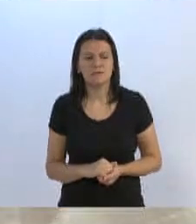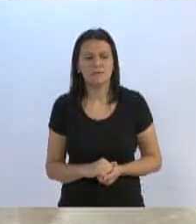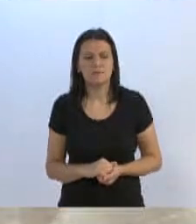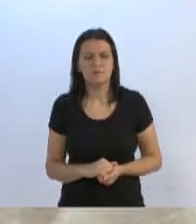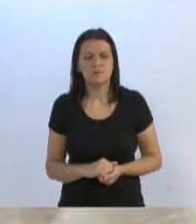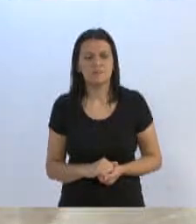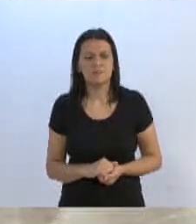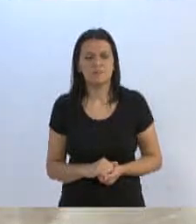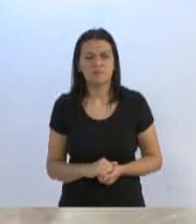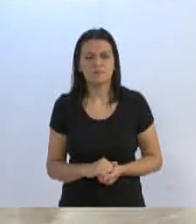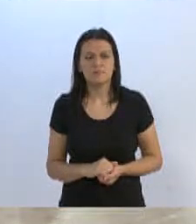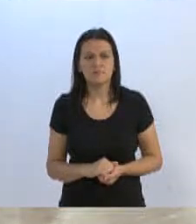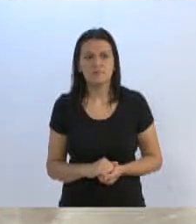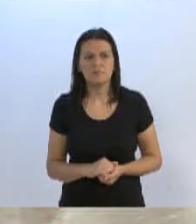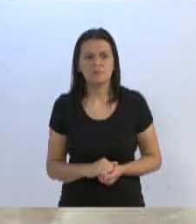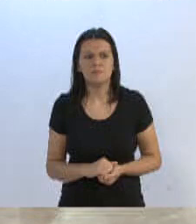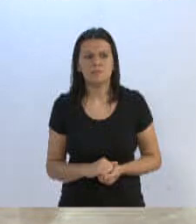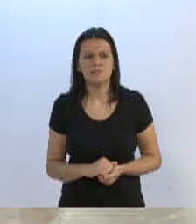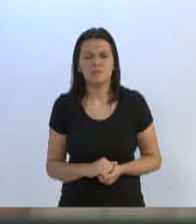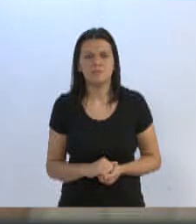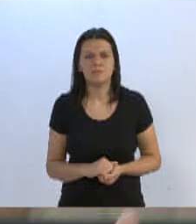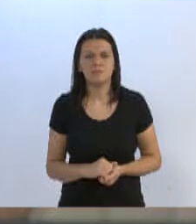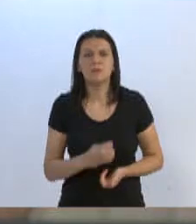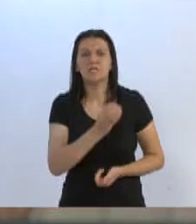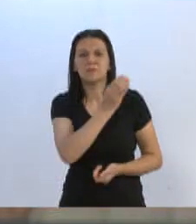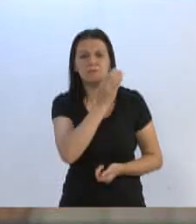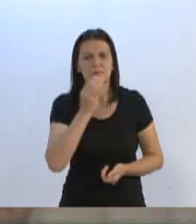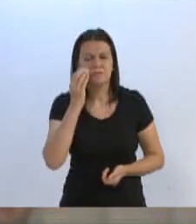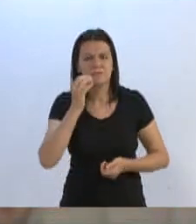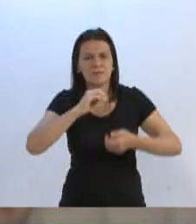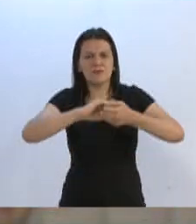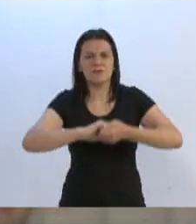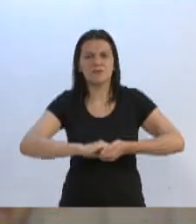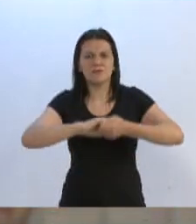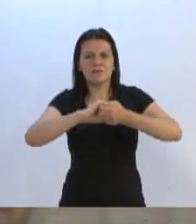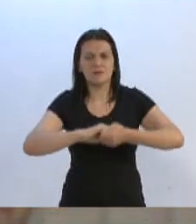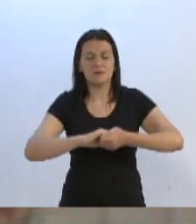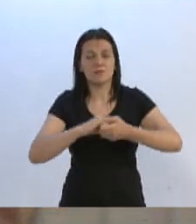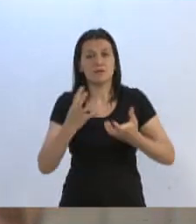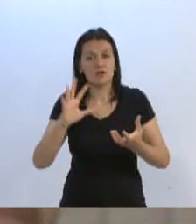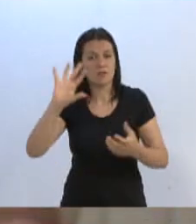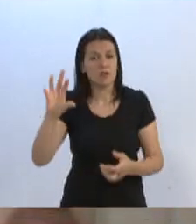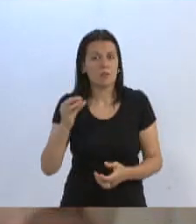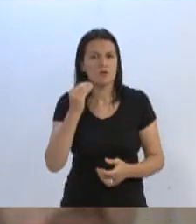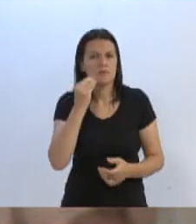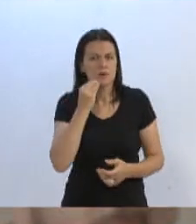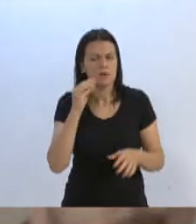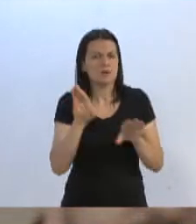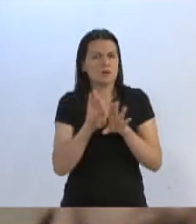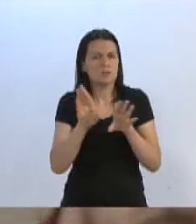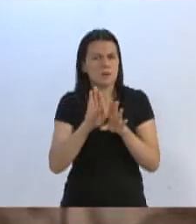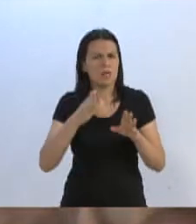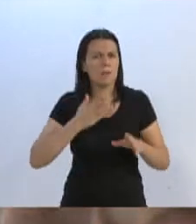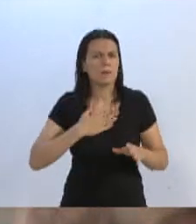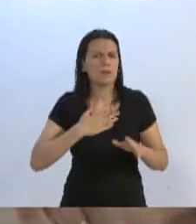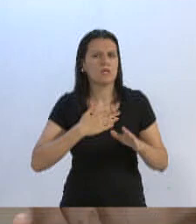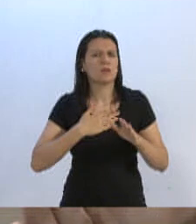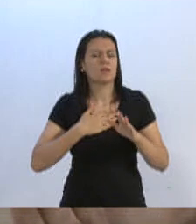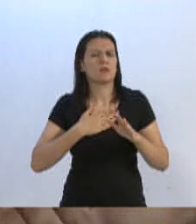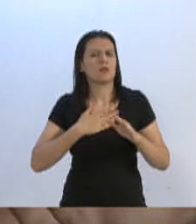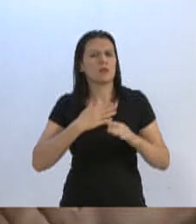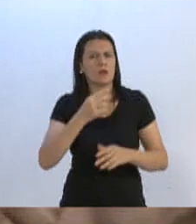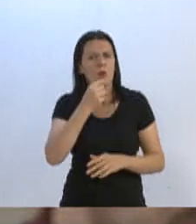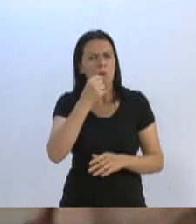Doutor César Sim, parabéns pelo seu pronunciamento e já quero aproveitar a oportunidade para deixar registrada a minha opinião da